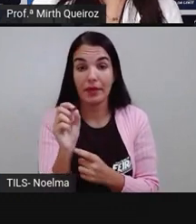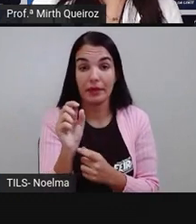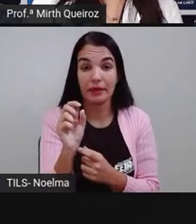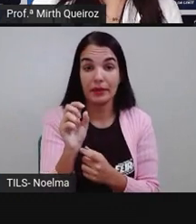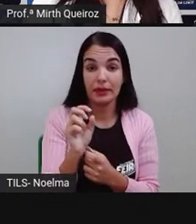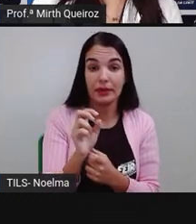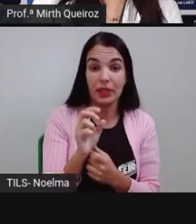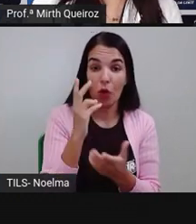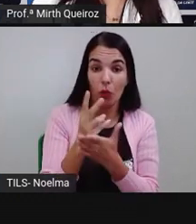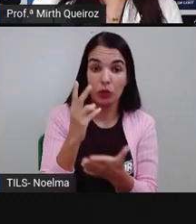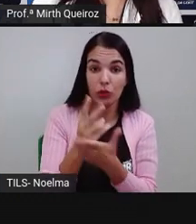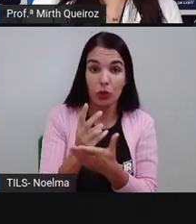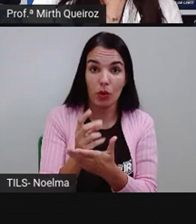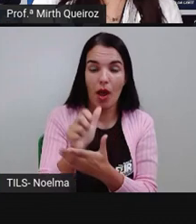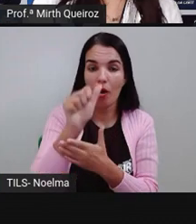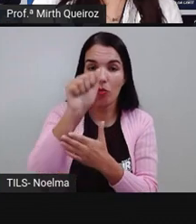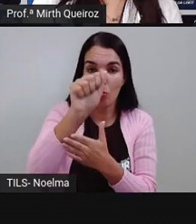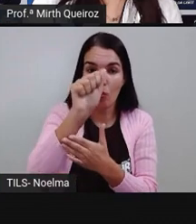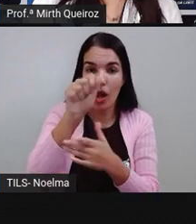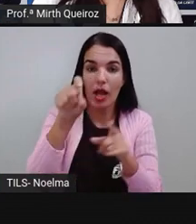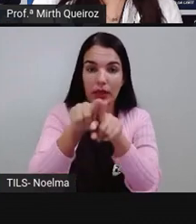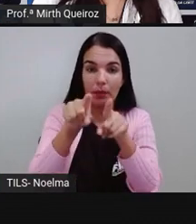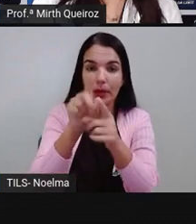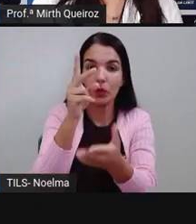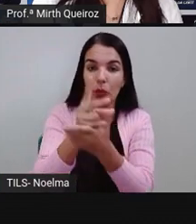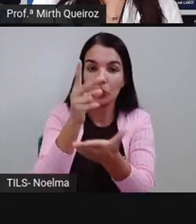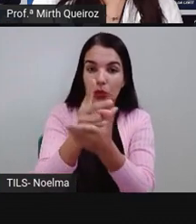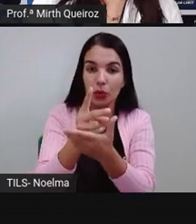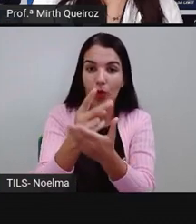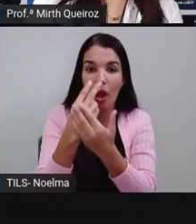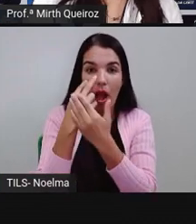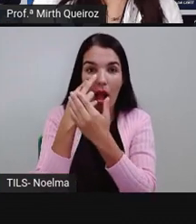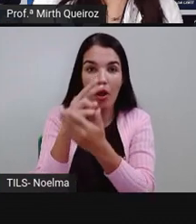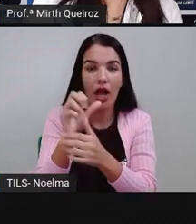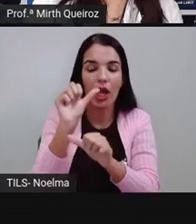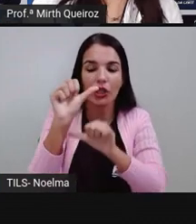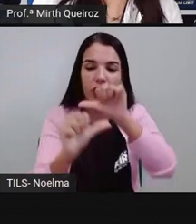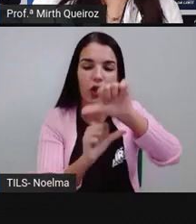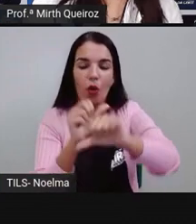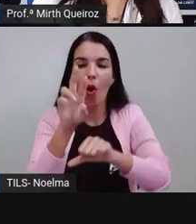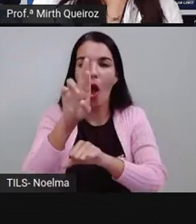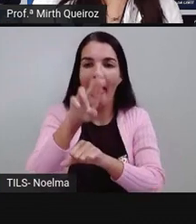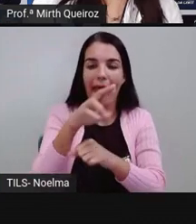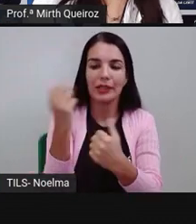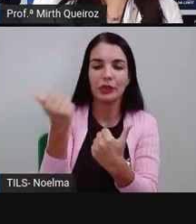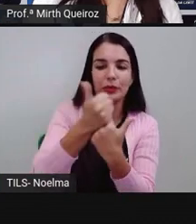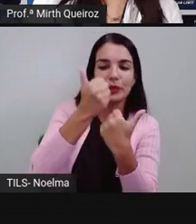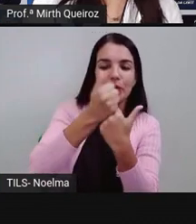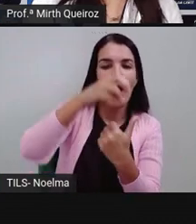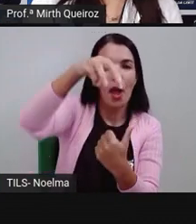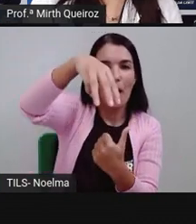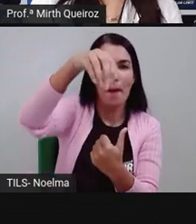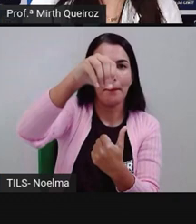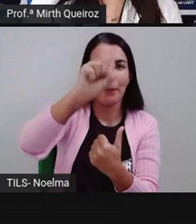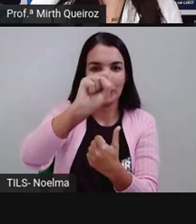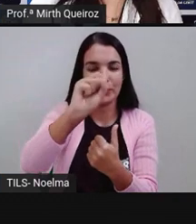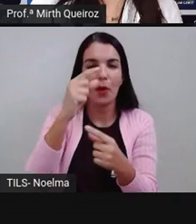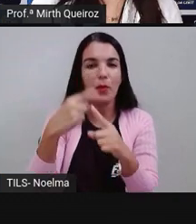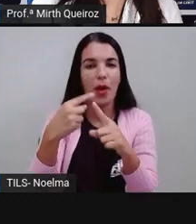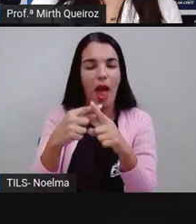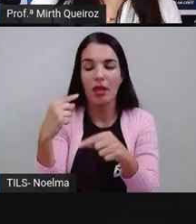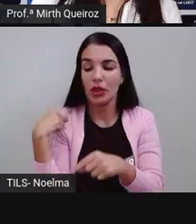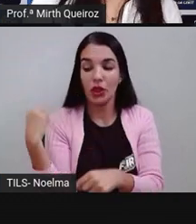O A, a vogal temática, permanece. E a gente tirou o R e colocou o nós, então ficou brincamos.